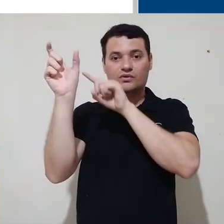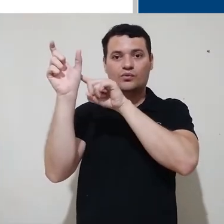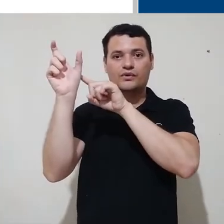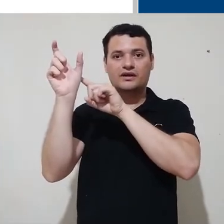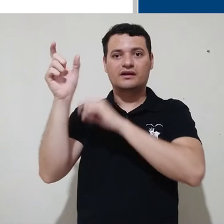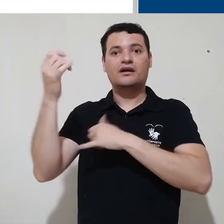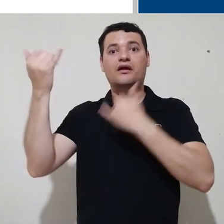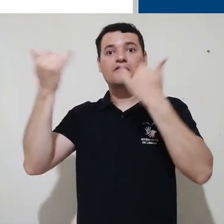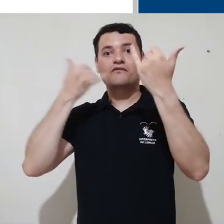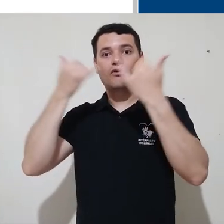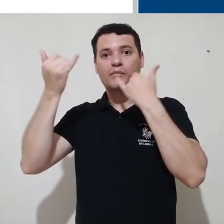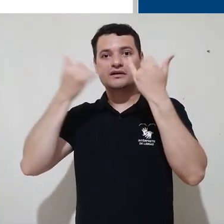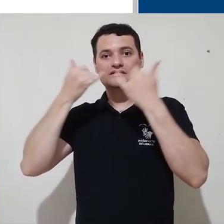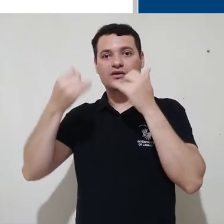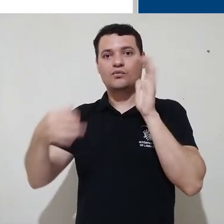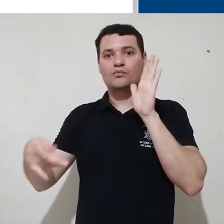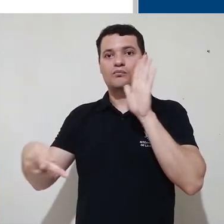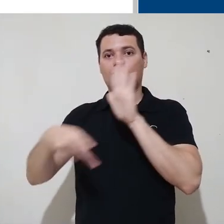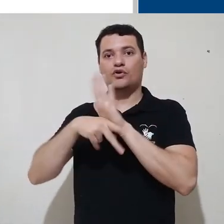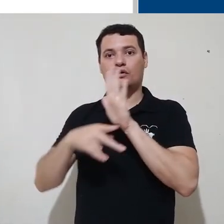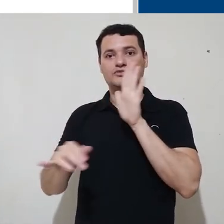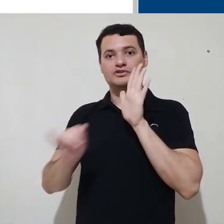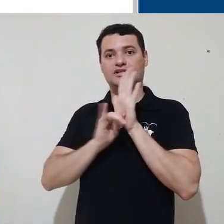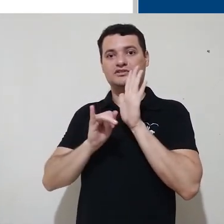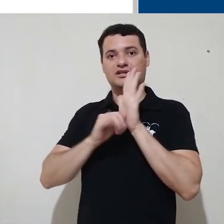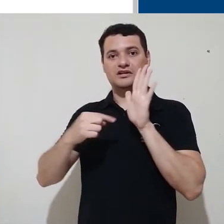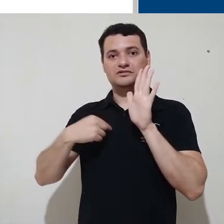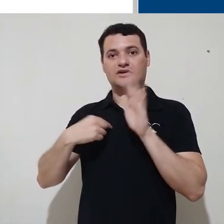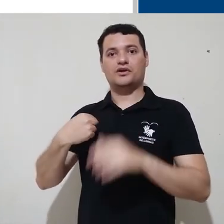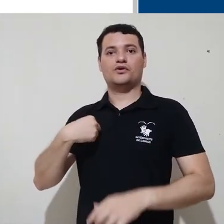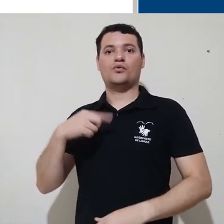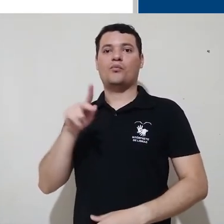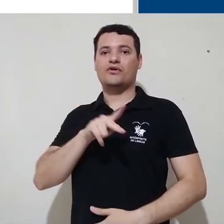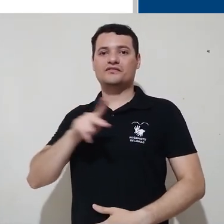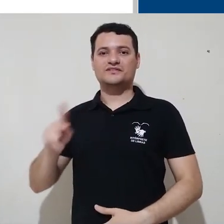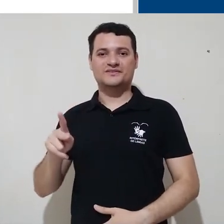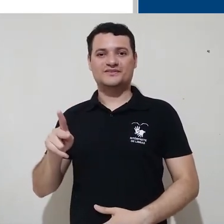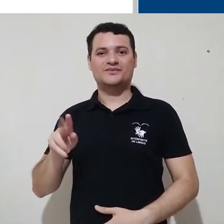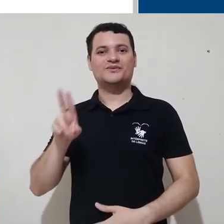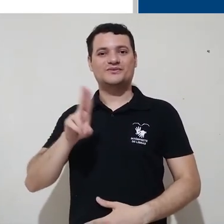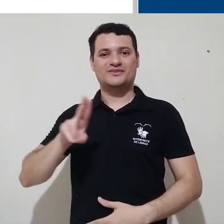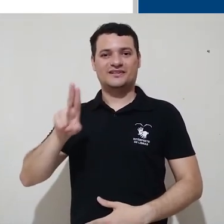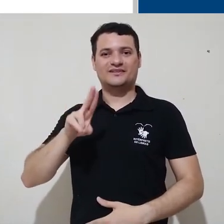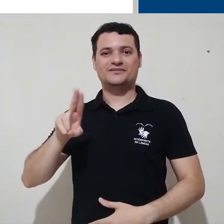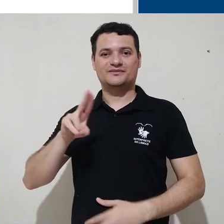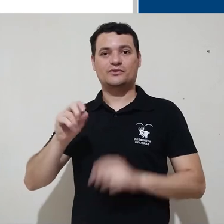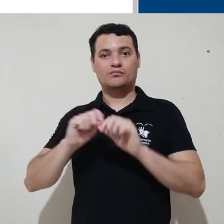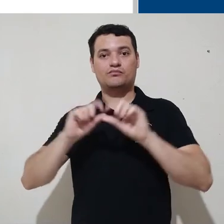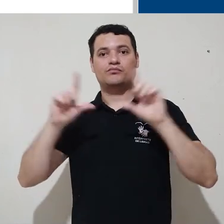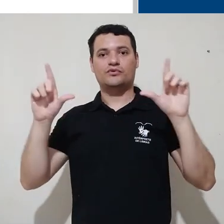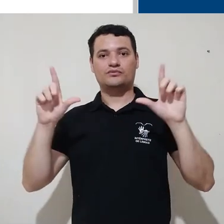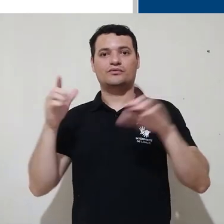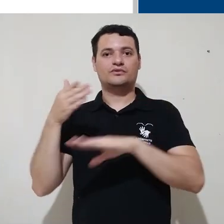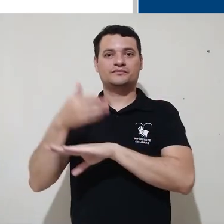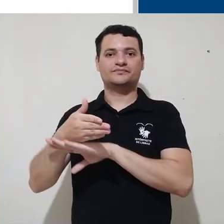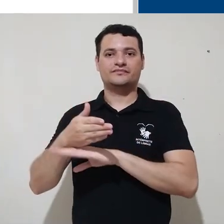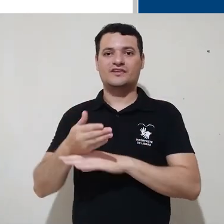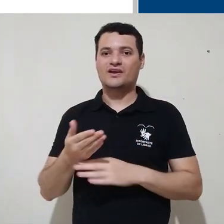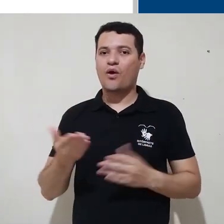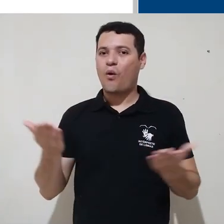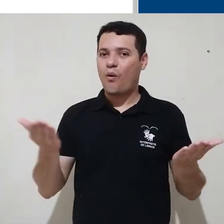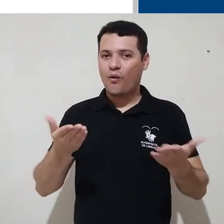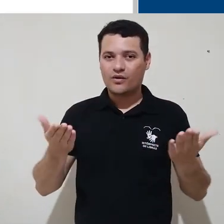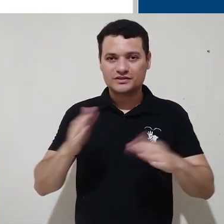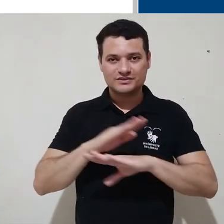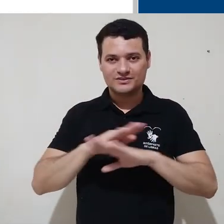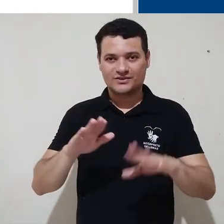que eu agora tenho os meus dados de identificação, ou seja, eu sou o professor, no o usuário professor que está logado. E